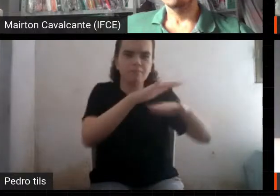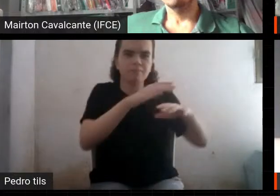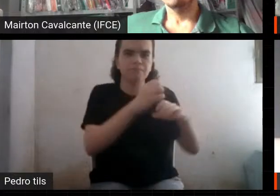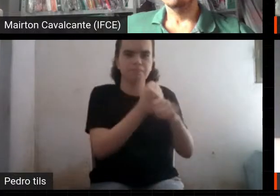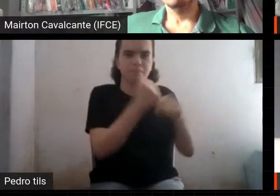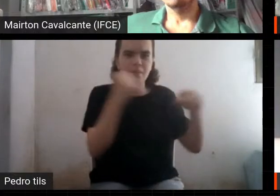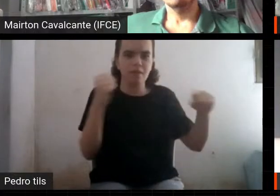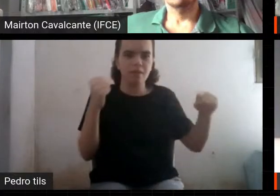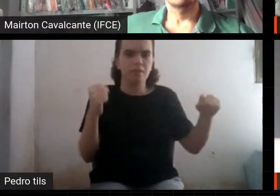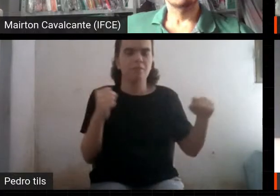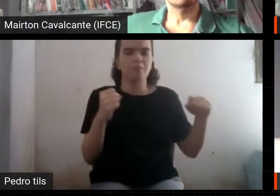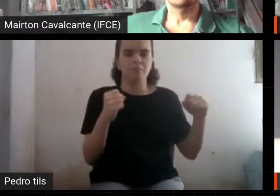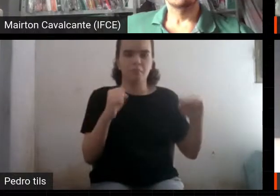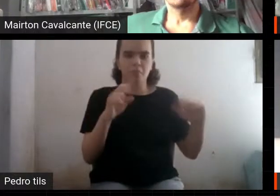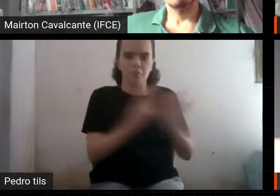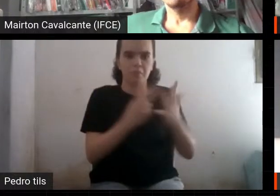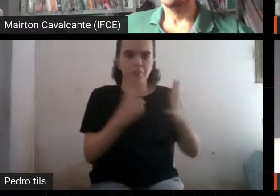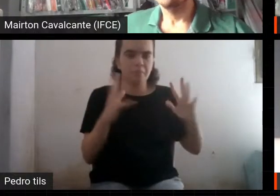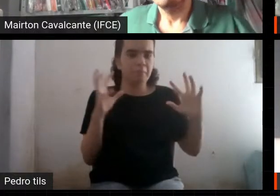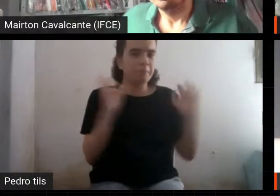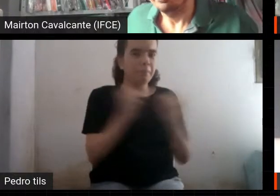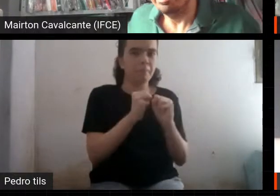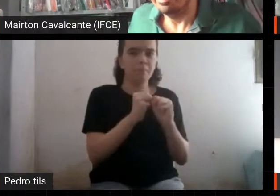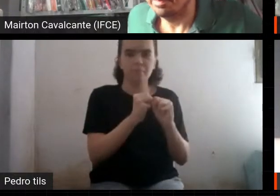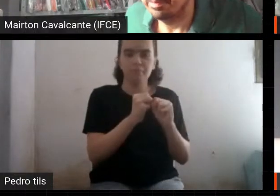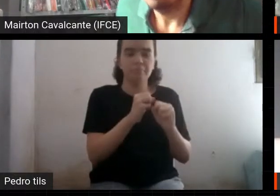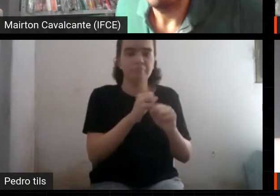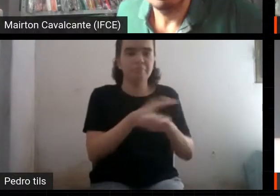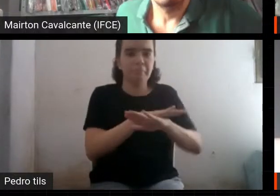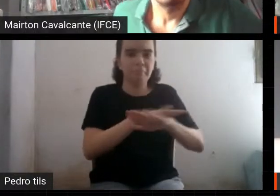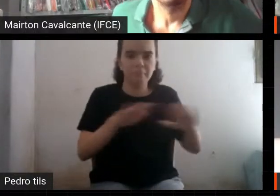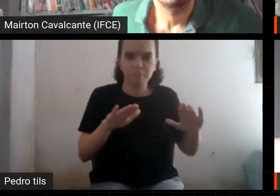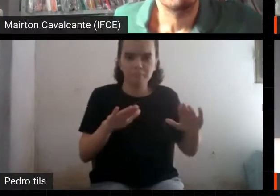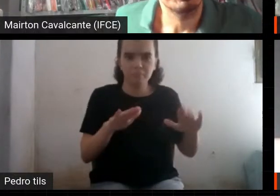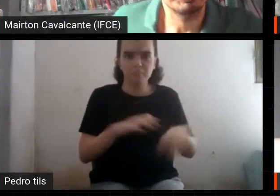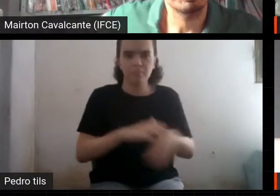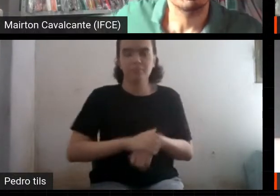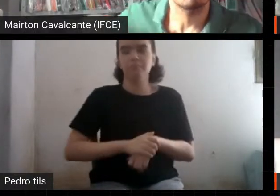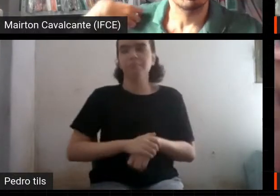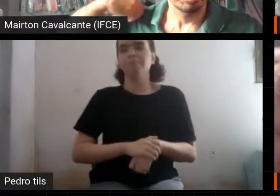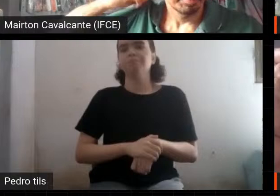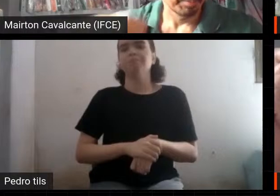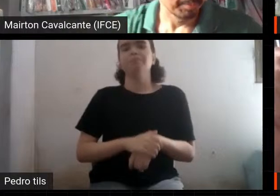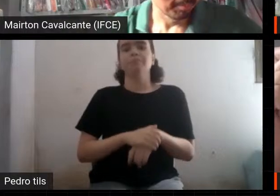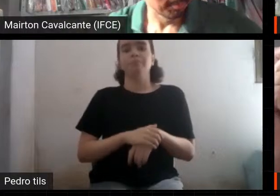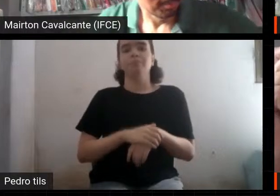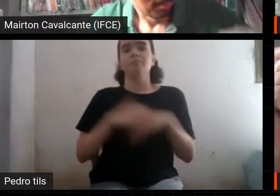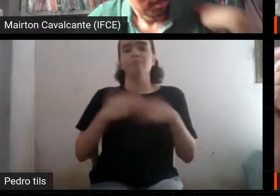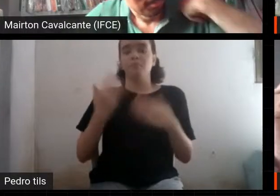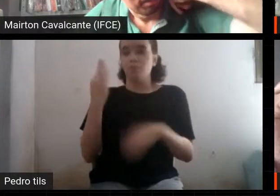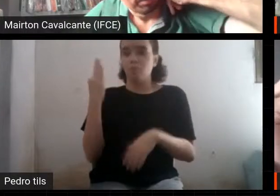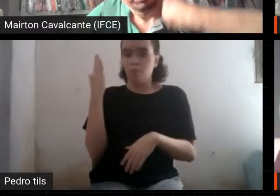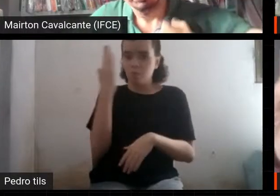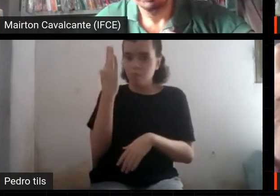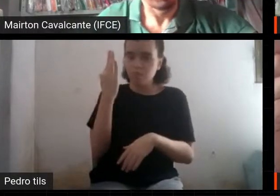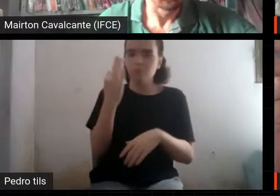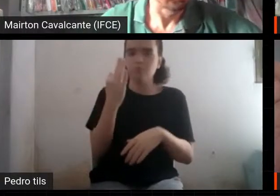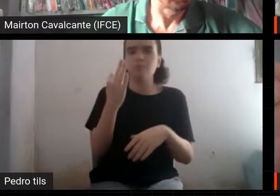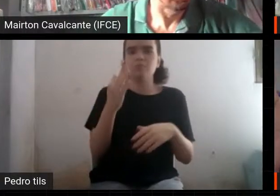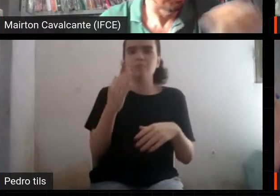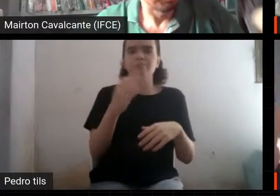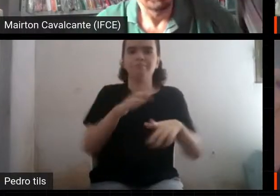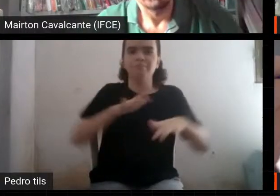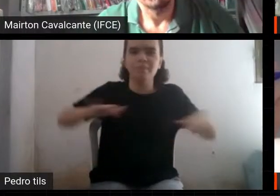aqui falando a tarde toda sobre isso, porque, basicamente, é sobre o futuro do universo. Então, tem uma coisa que se chama a